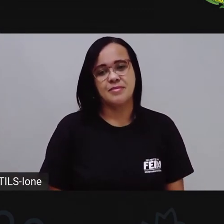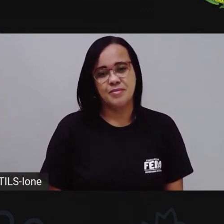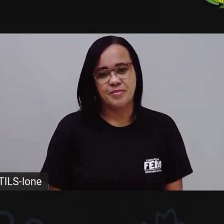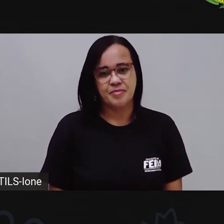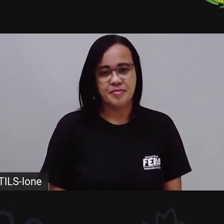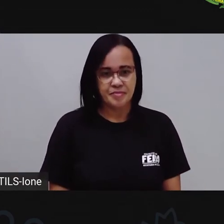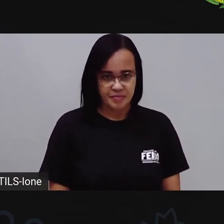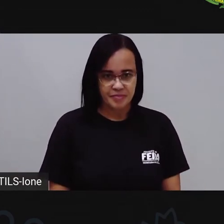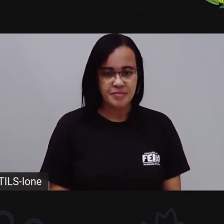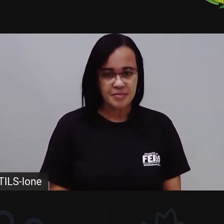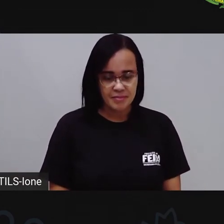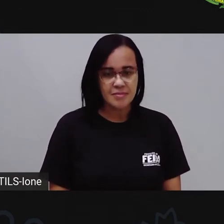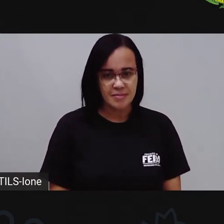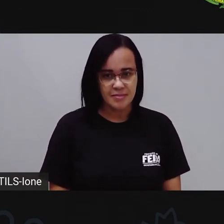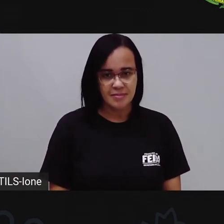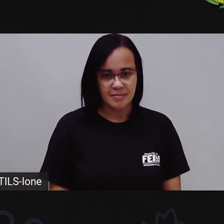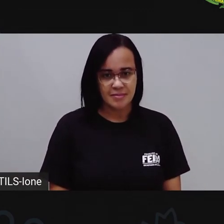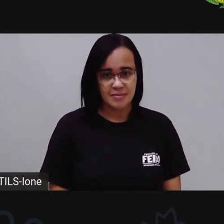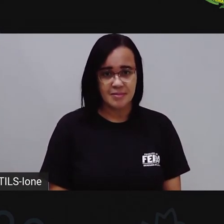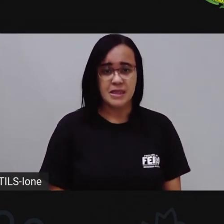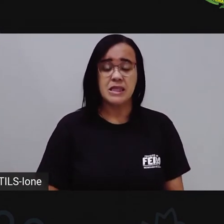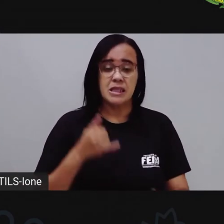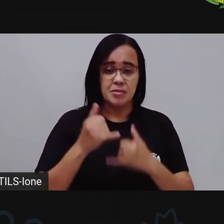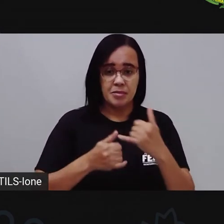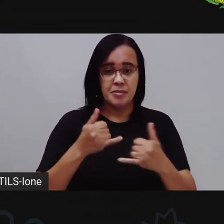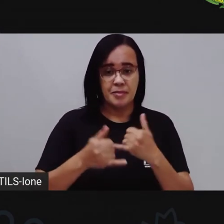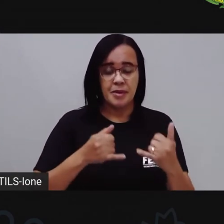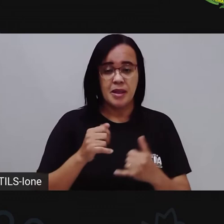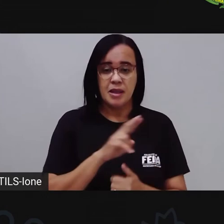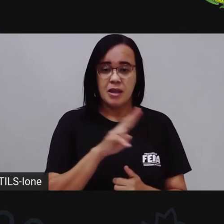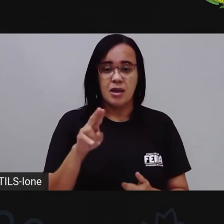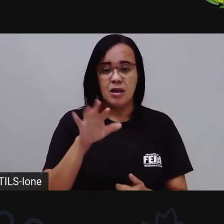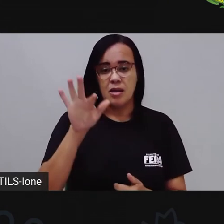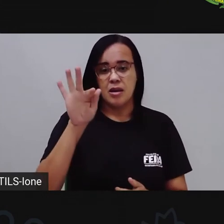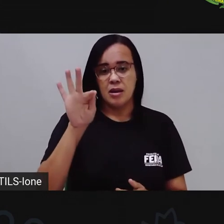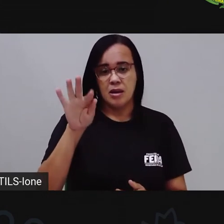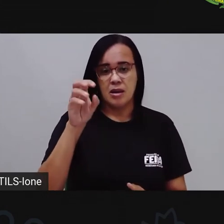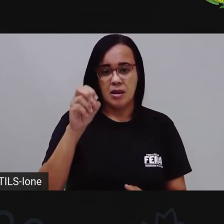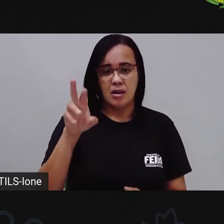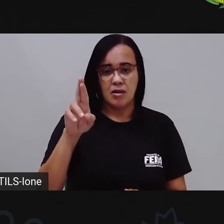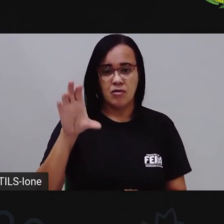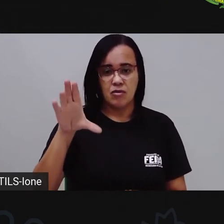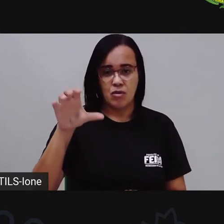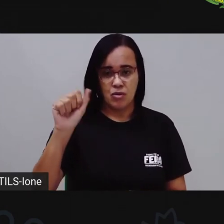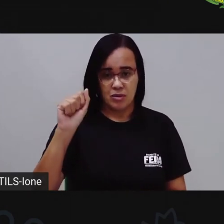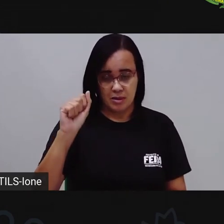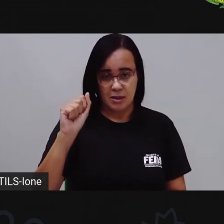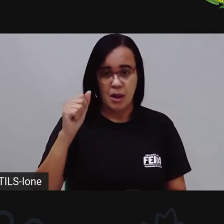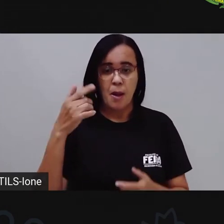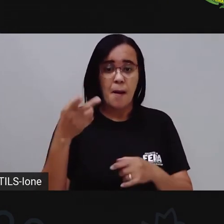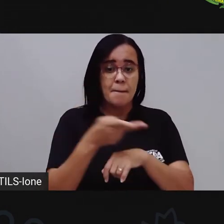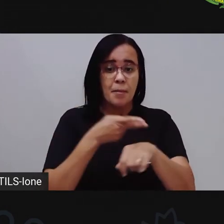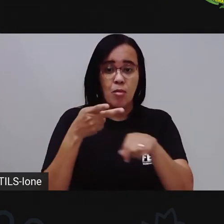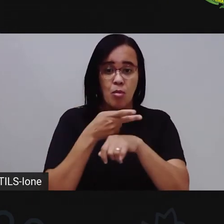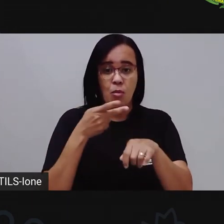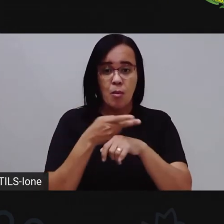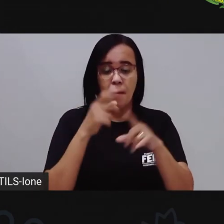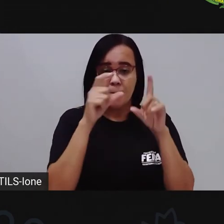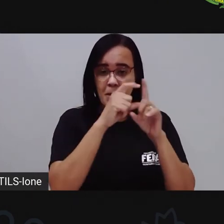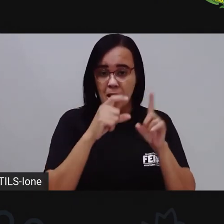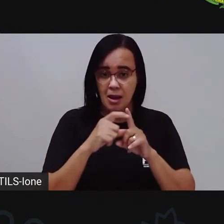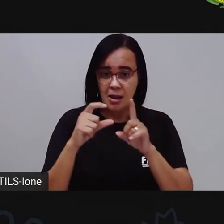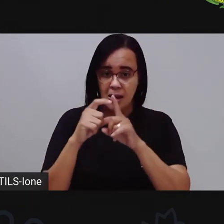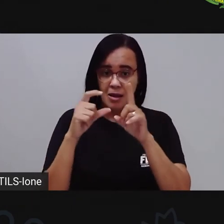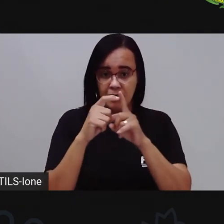O jogo da forca, né? E aí, tem aqui a pergunta. E a gente vai procurar aqui as palavras, tá bom? Então, o